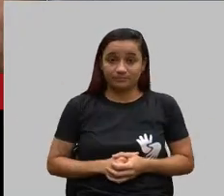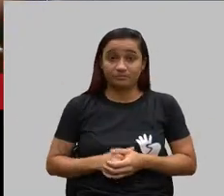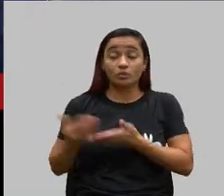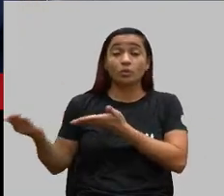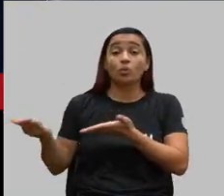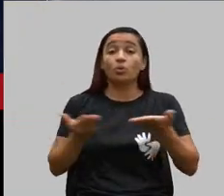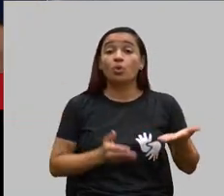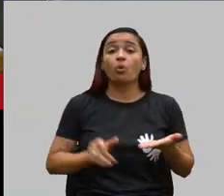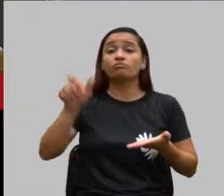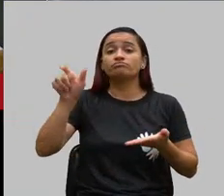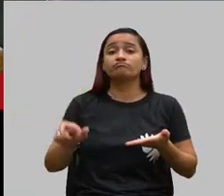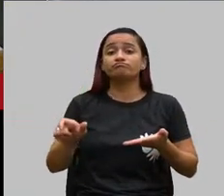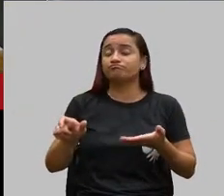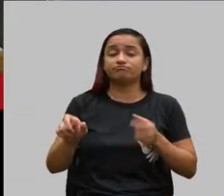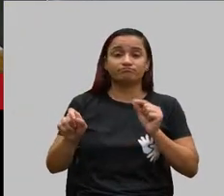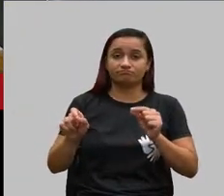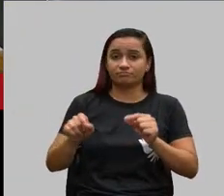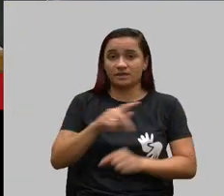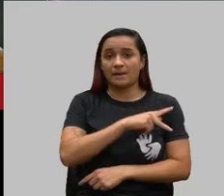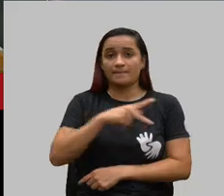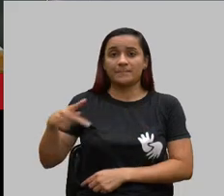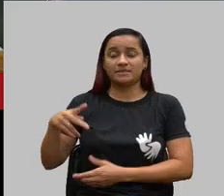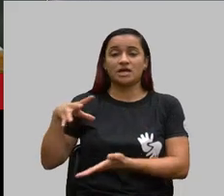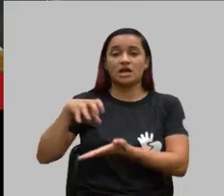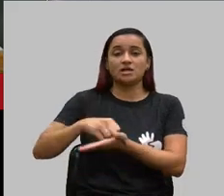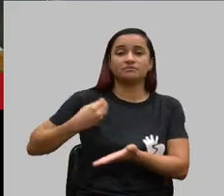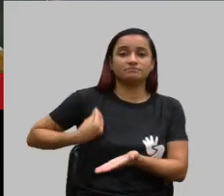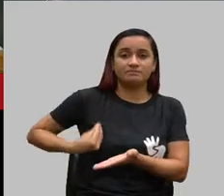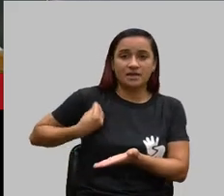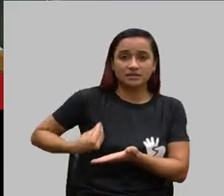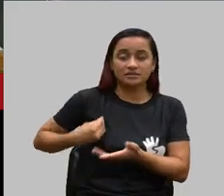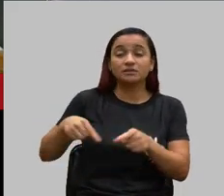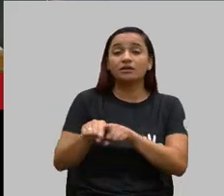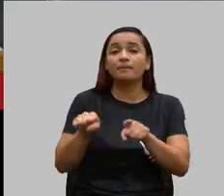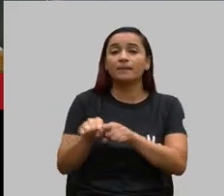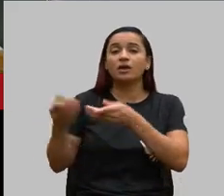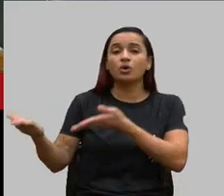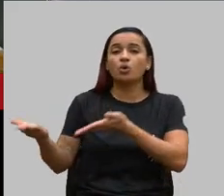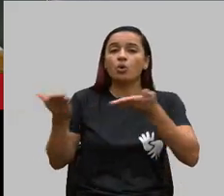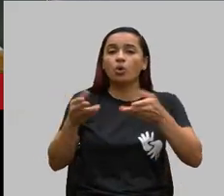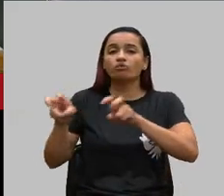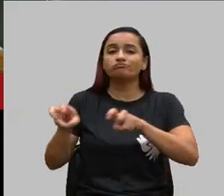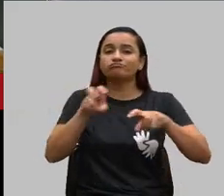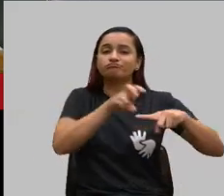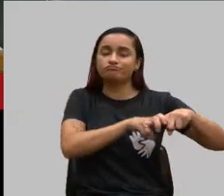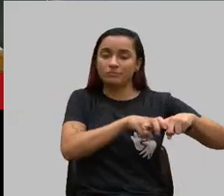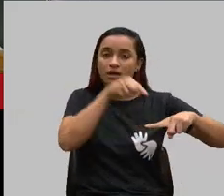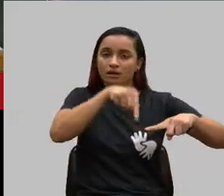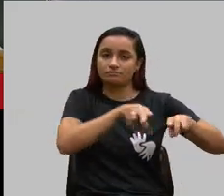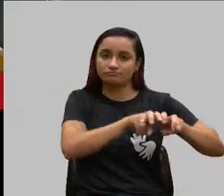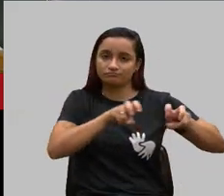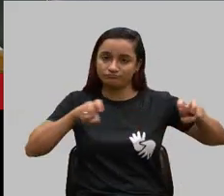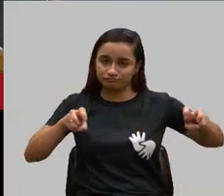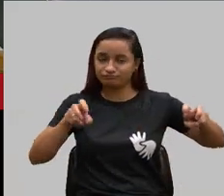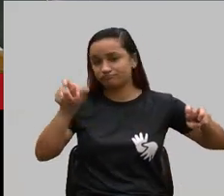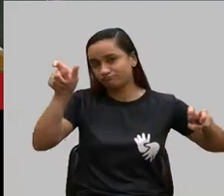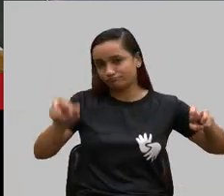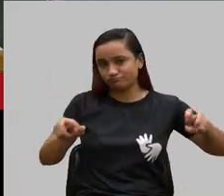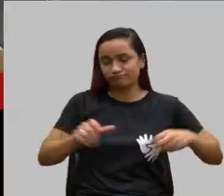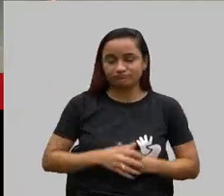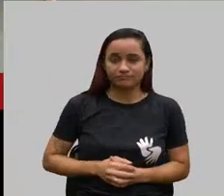A presidência registra a presença e convida a tomar assento na mesa os seguintes convidados.